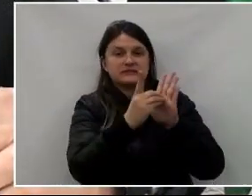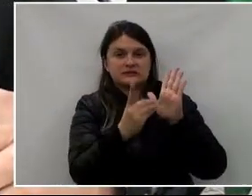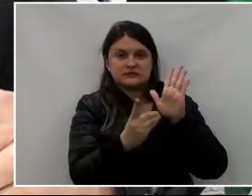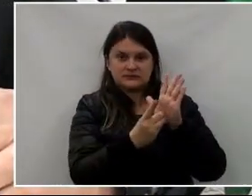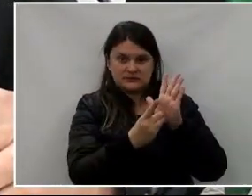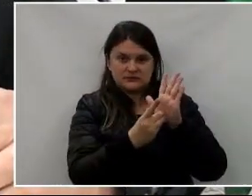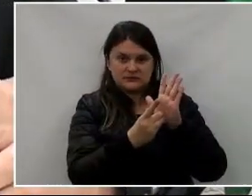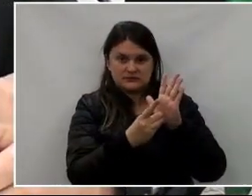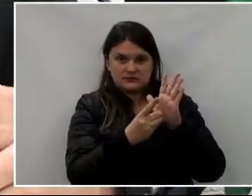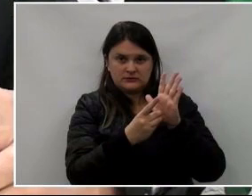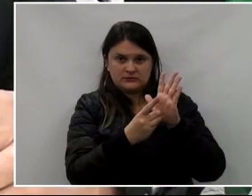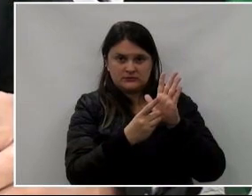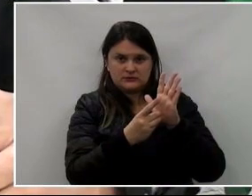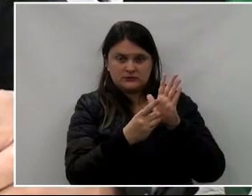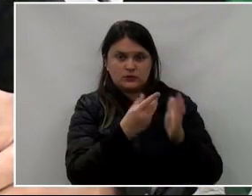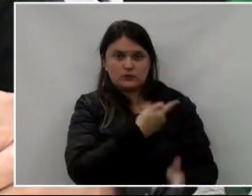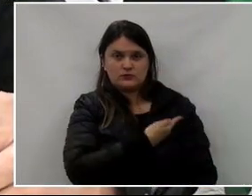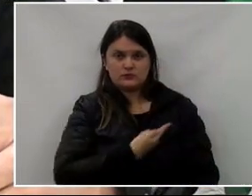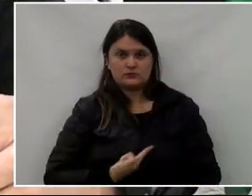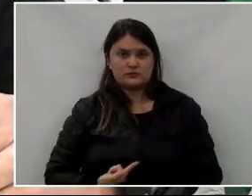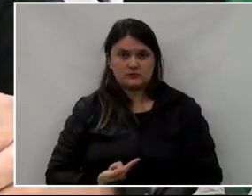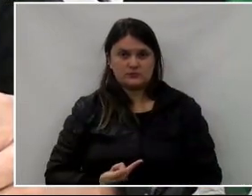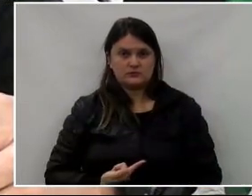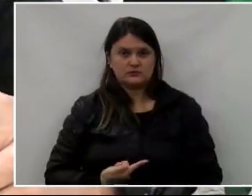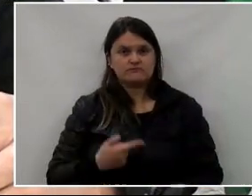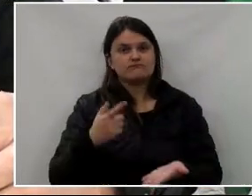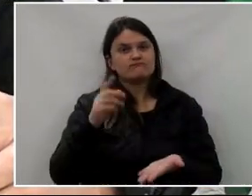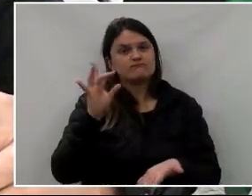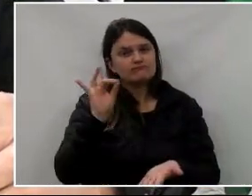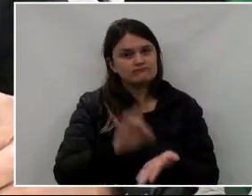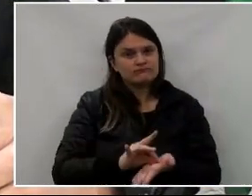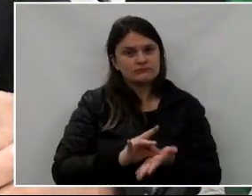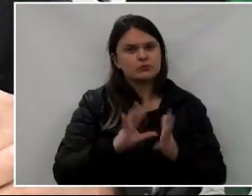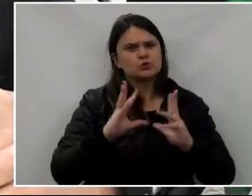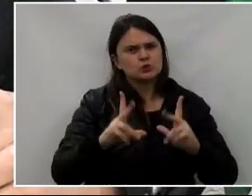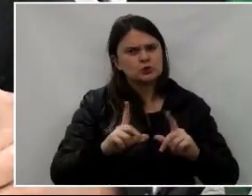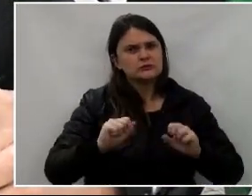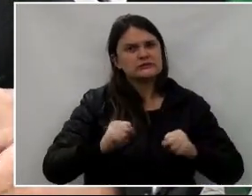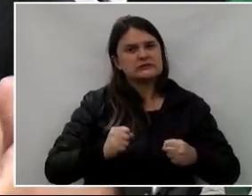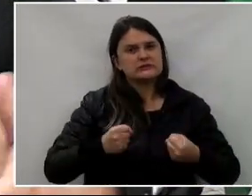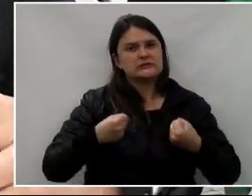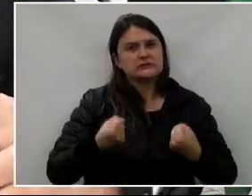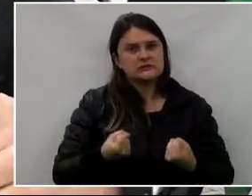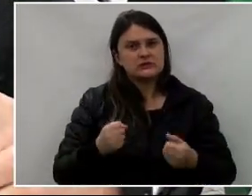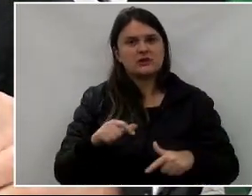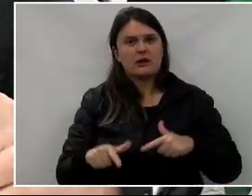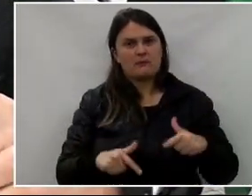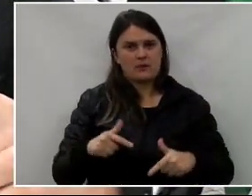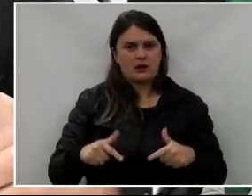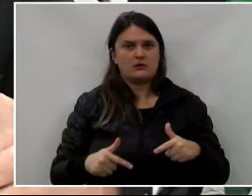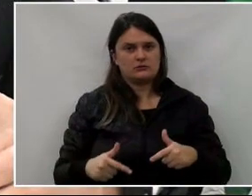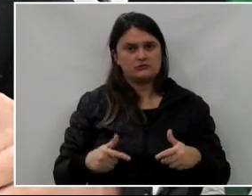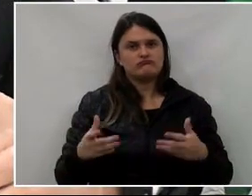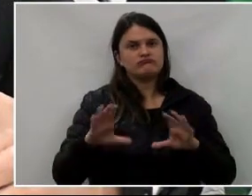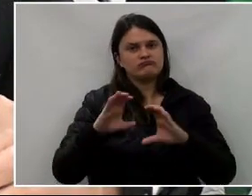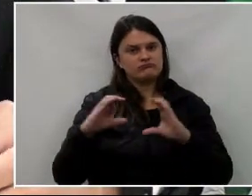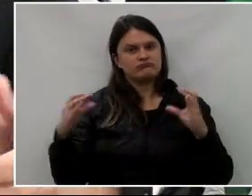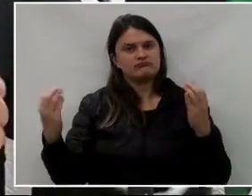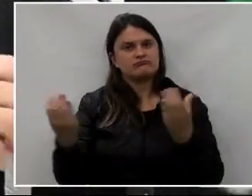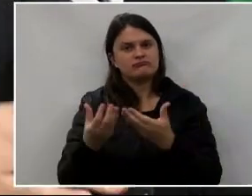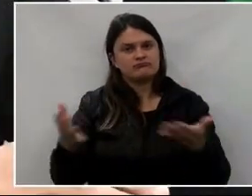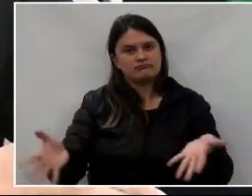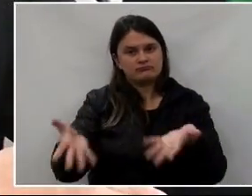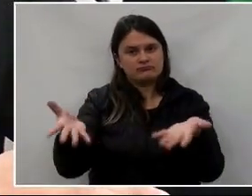governamental para concretizar todo esse esforço que é em prol da nossa comunidade.